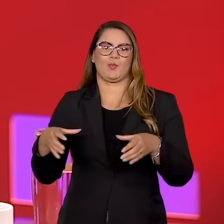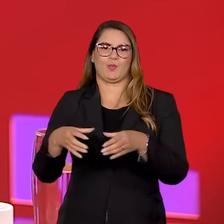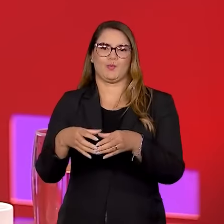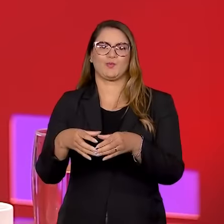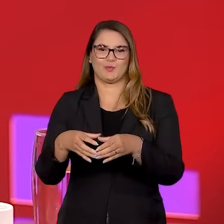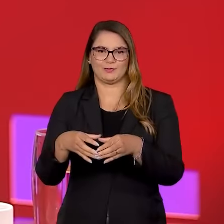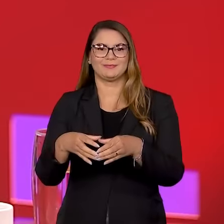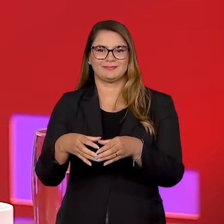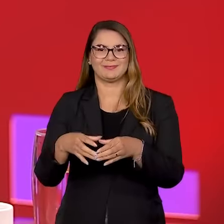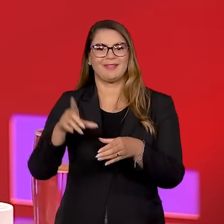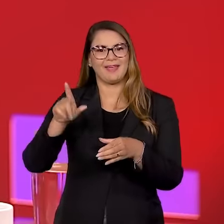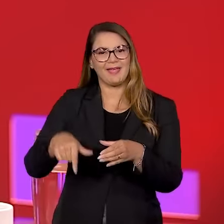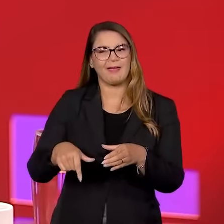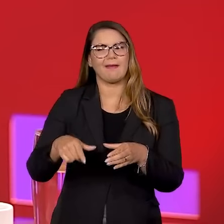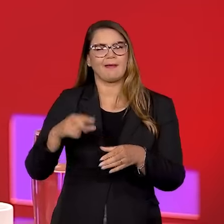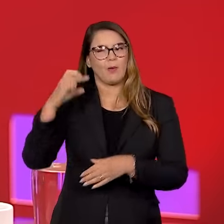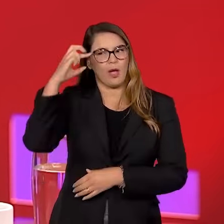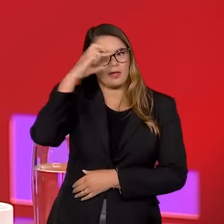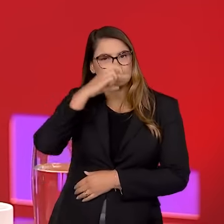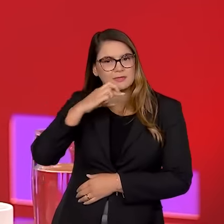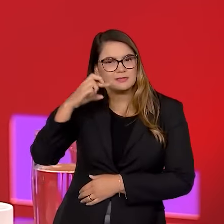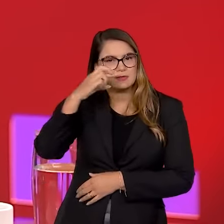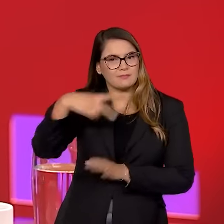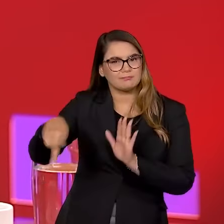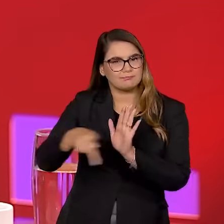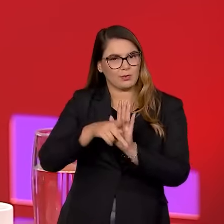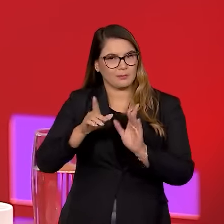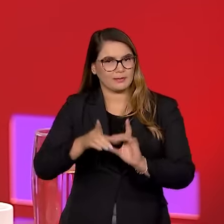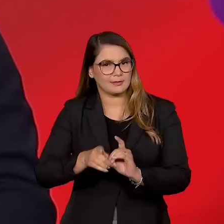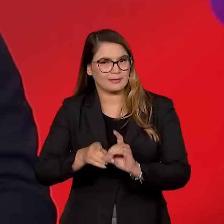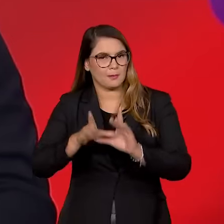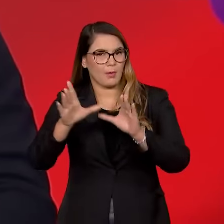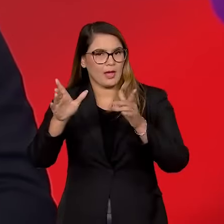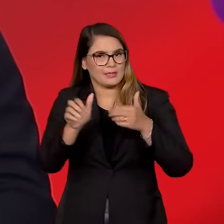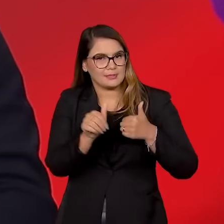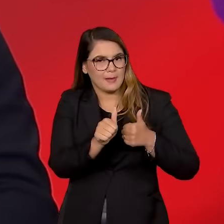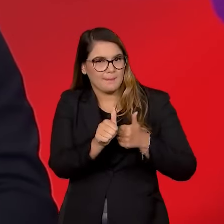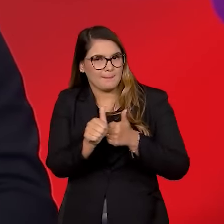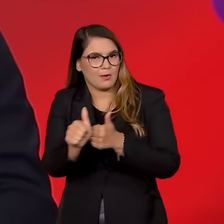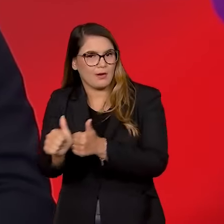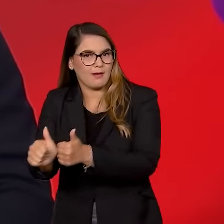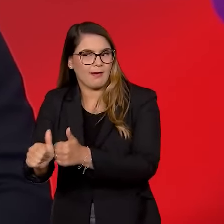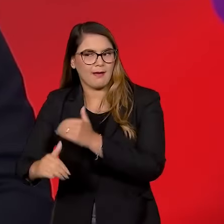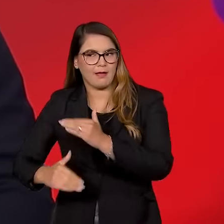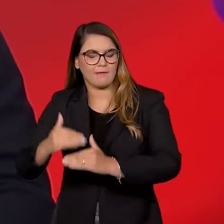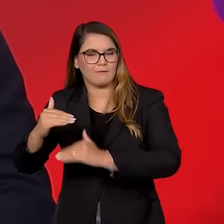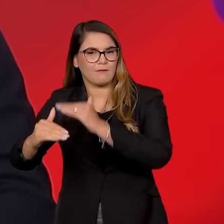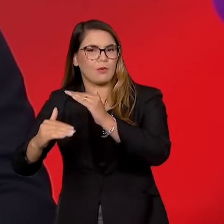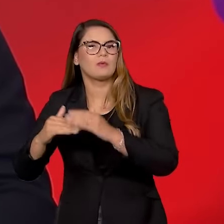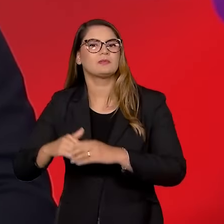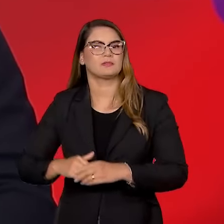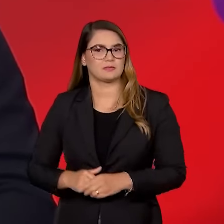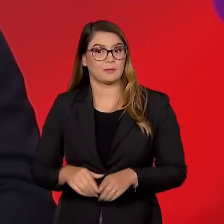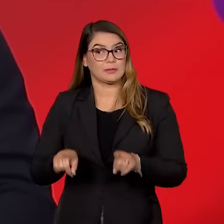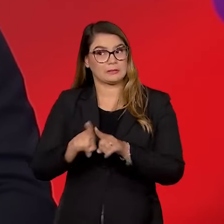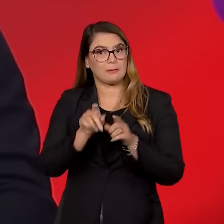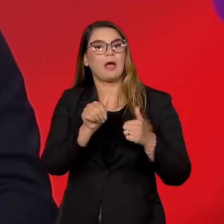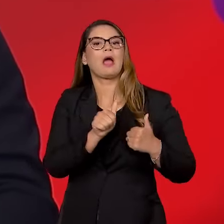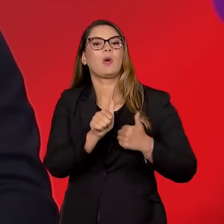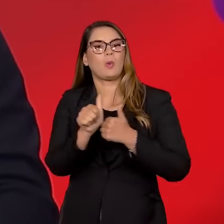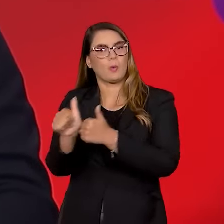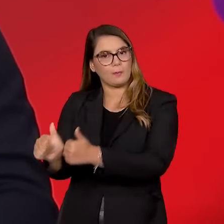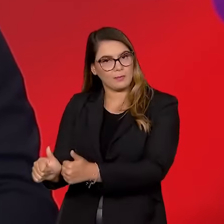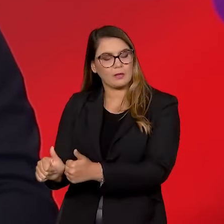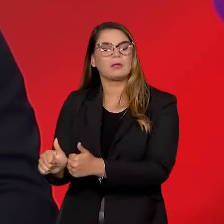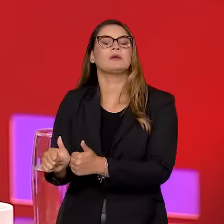Criamos o grupo como uma espécie de observatório da democracia para acompanhar, enfim, a evolução desses fatos. Acompanhamos a